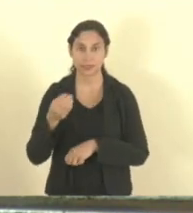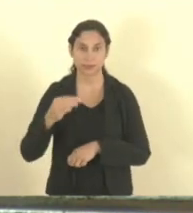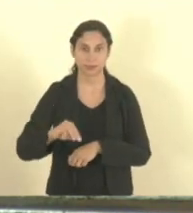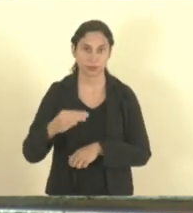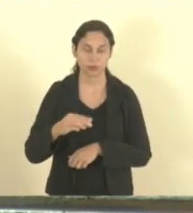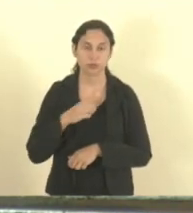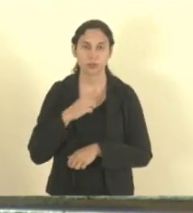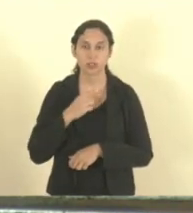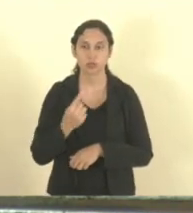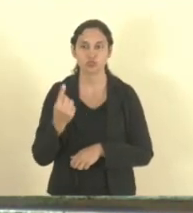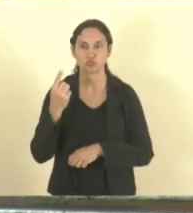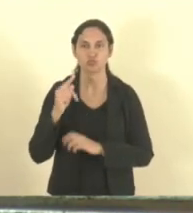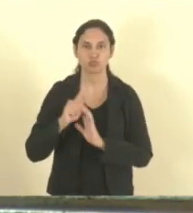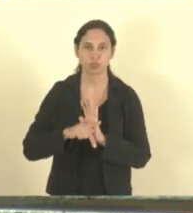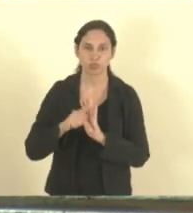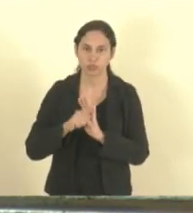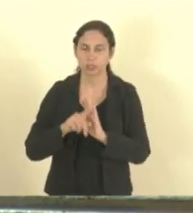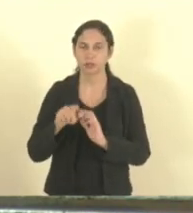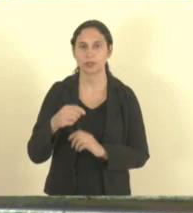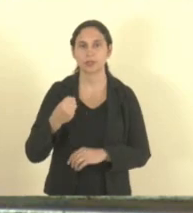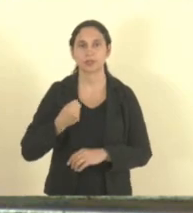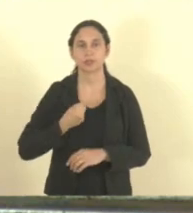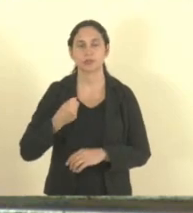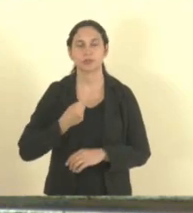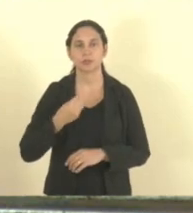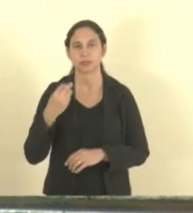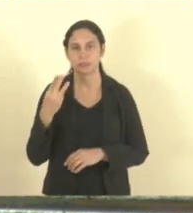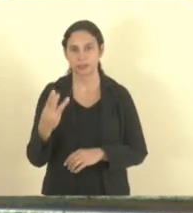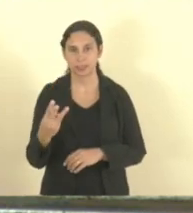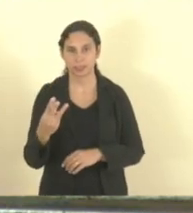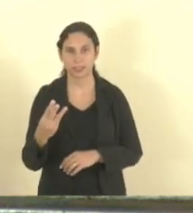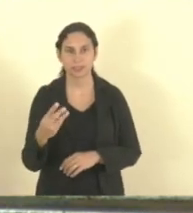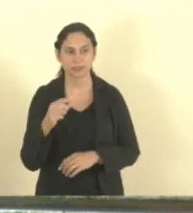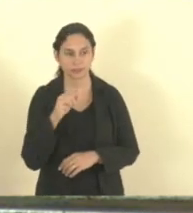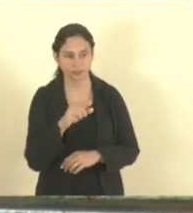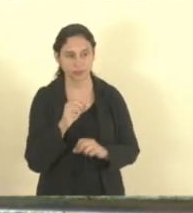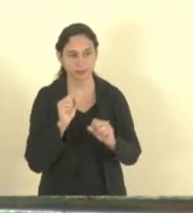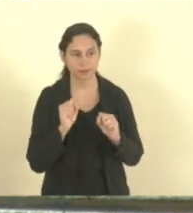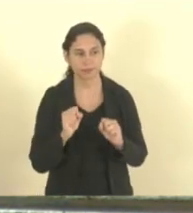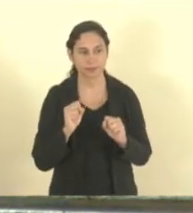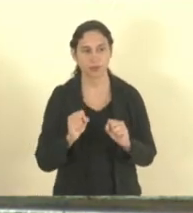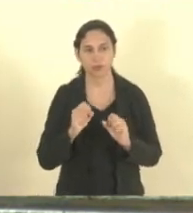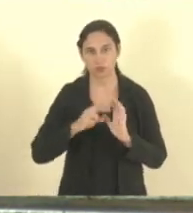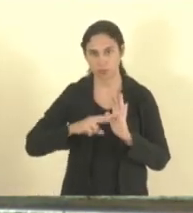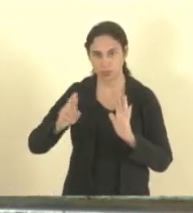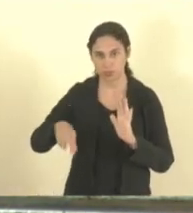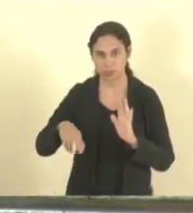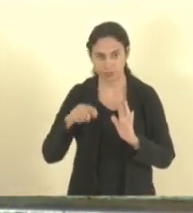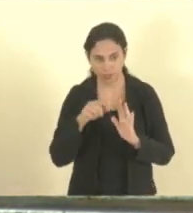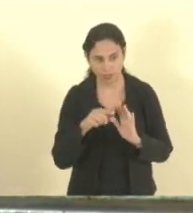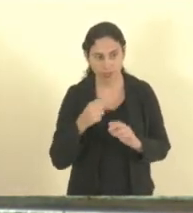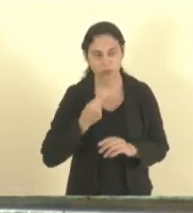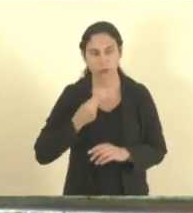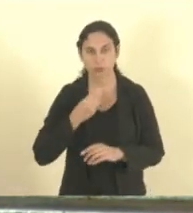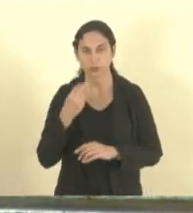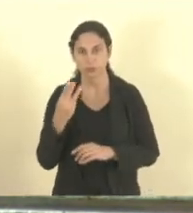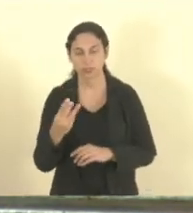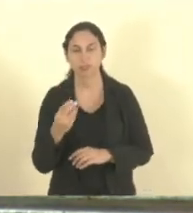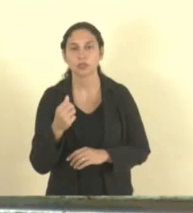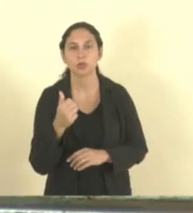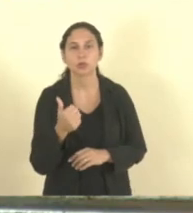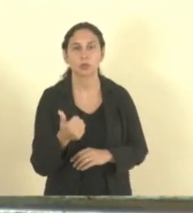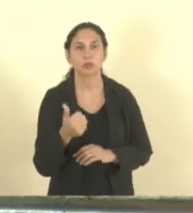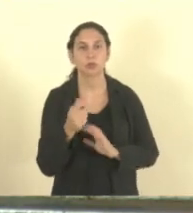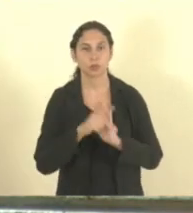projeto aqui, deputado, que é o terceiro da pauta, que é de sua relatoria. Você está apto a votar? O projeto 3 da pauta 165